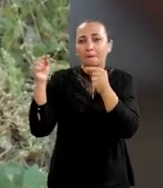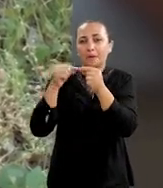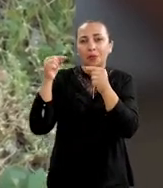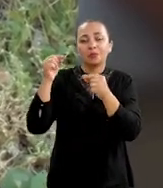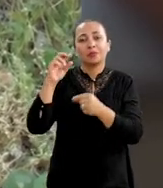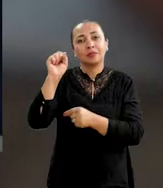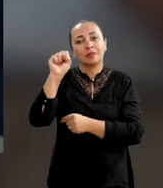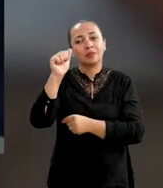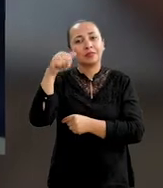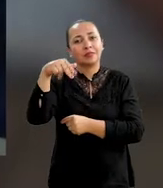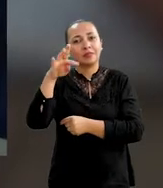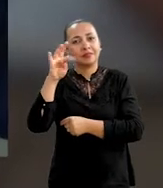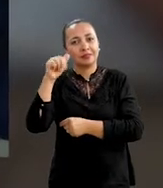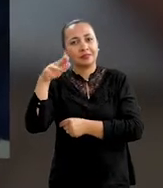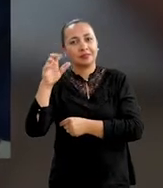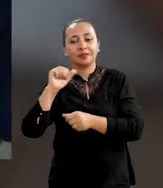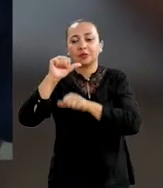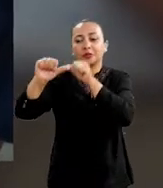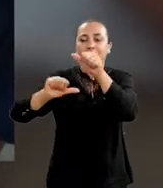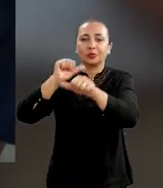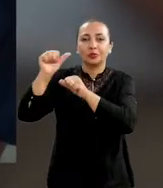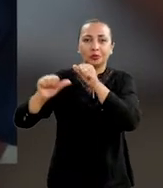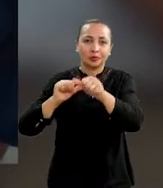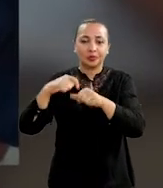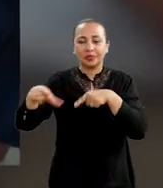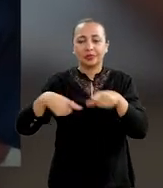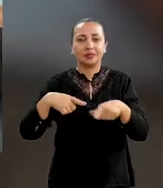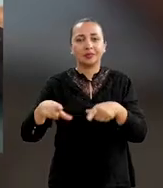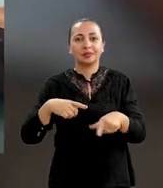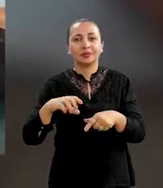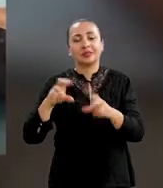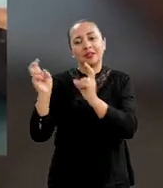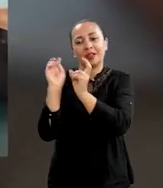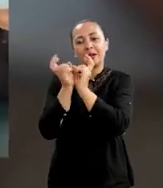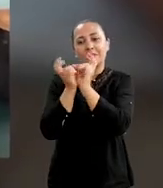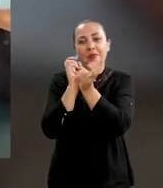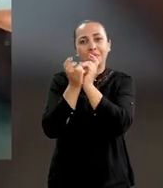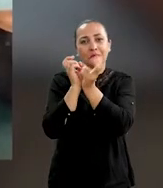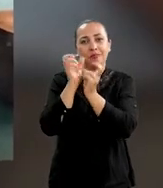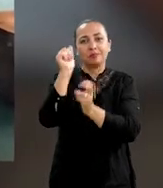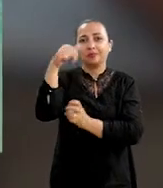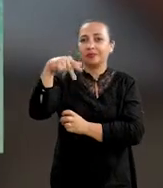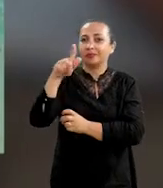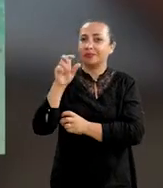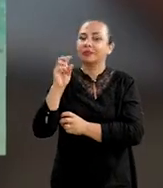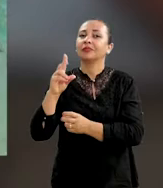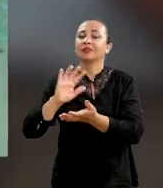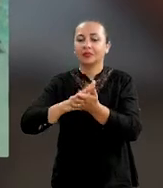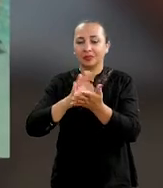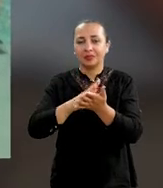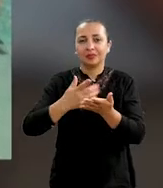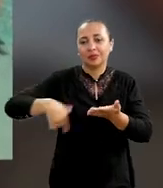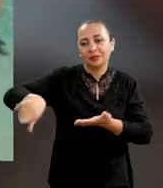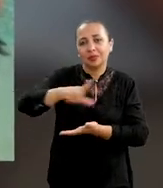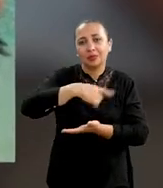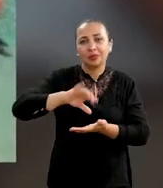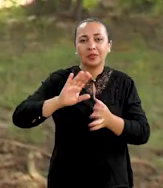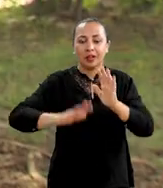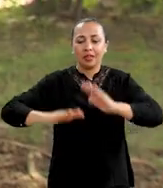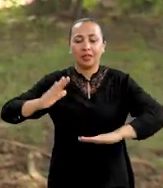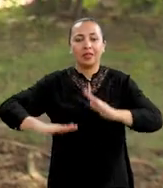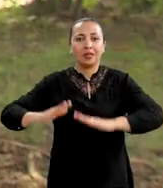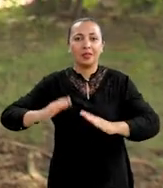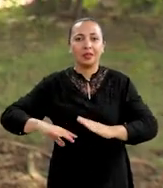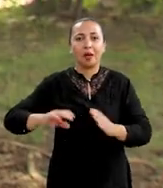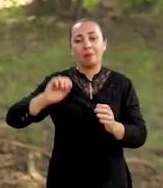Santana. E lá a gente desenvolve trabalho com capoeira angola, o samba de roda e juntamente com o tambor de crioula.